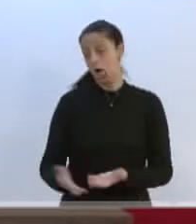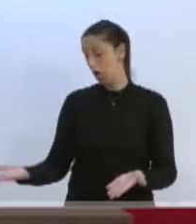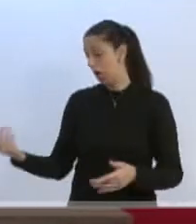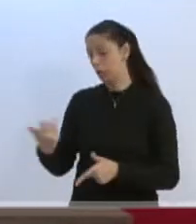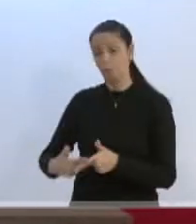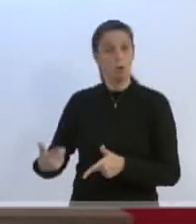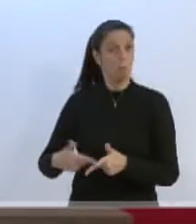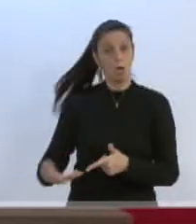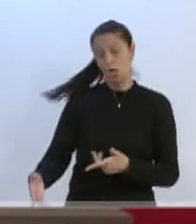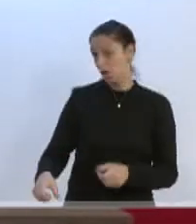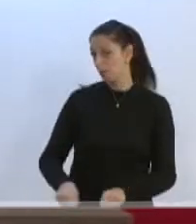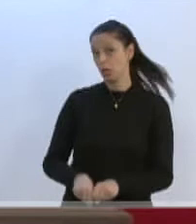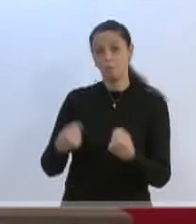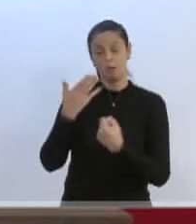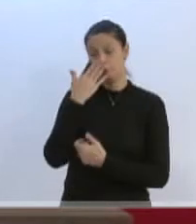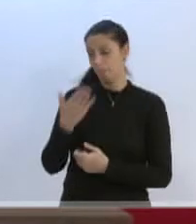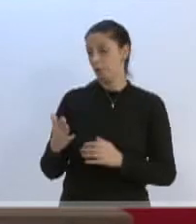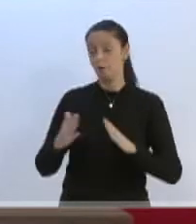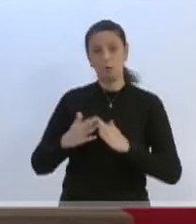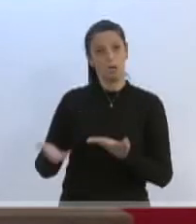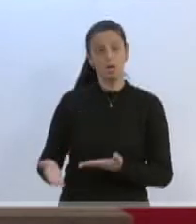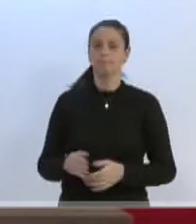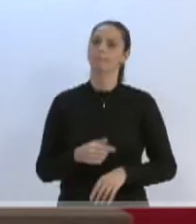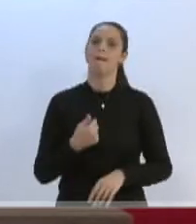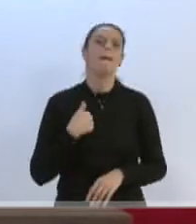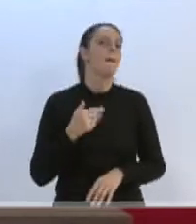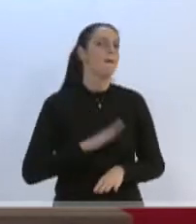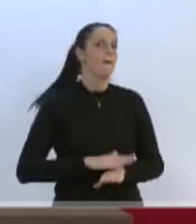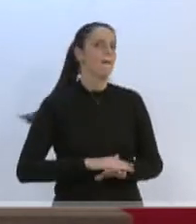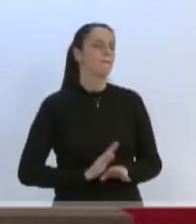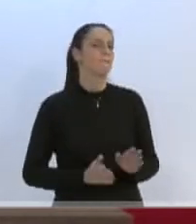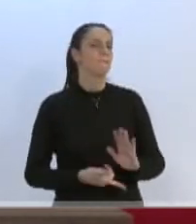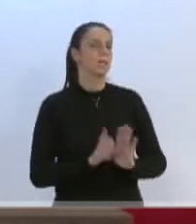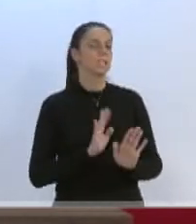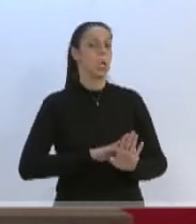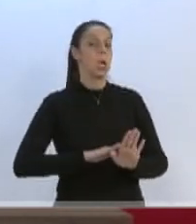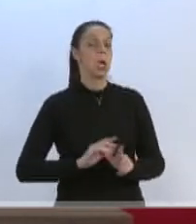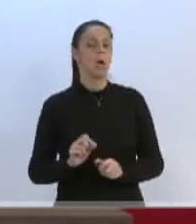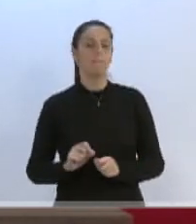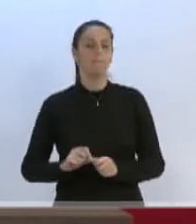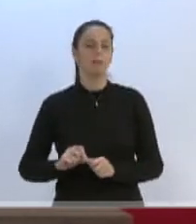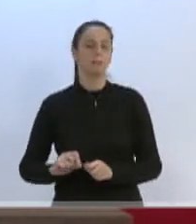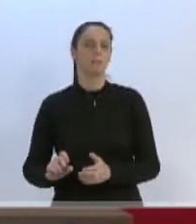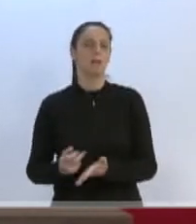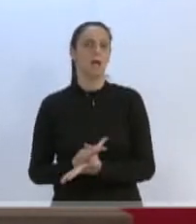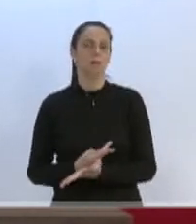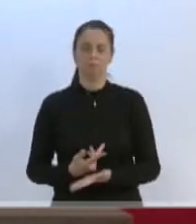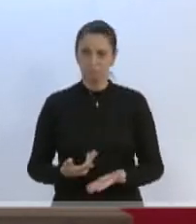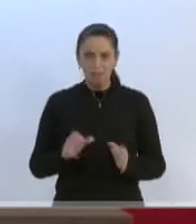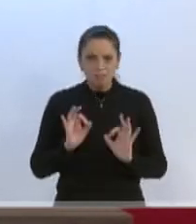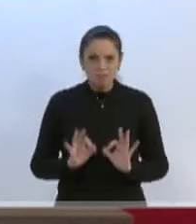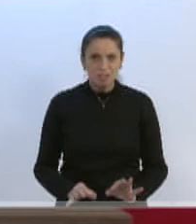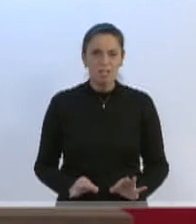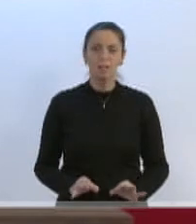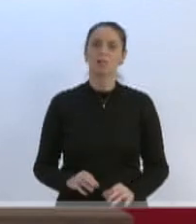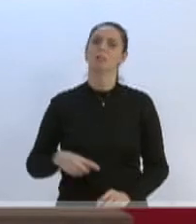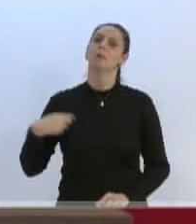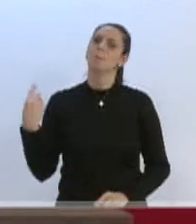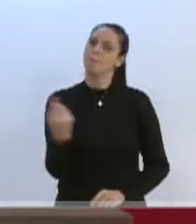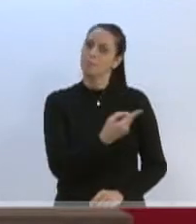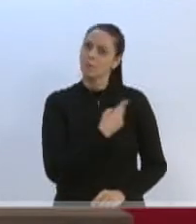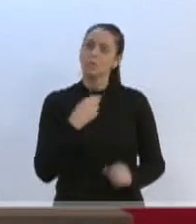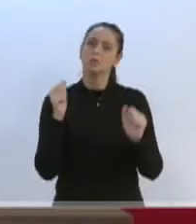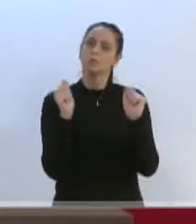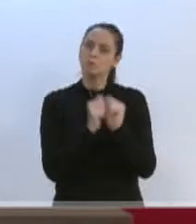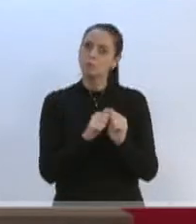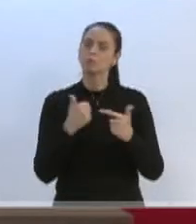de lobo quebrada lá na frente da sua casa, mas foi ele que quebrou. Está certo isso, senhores. Vamos trabalhar junto com a comunidade,